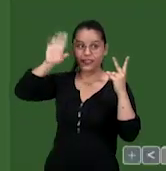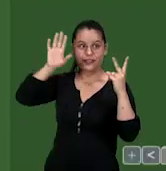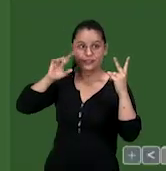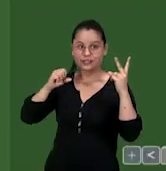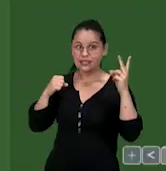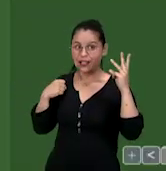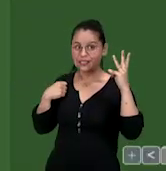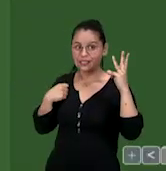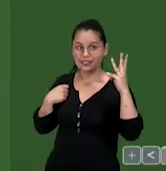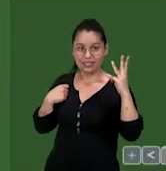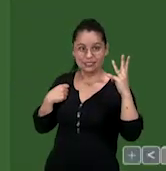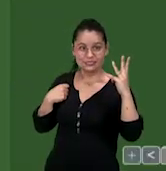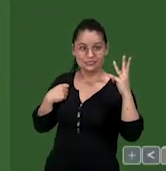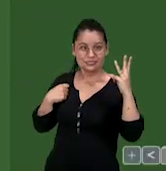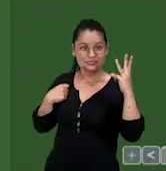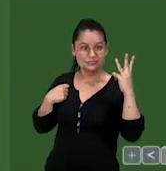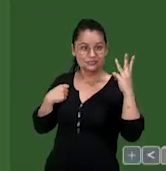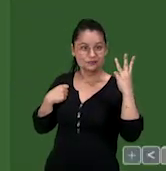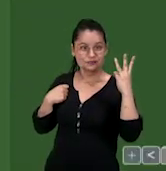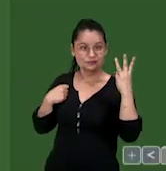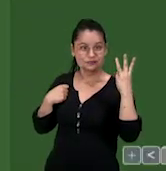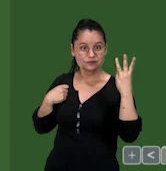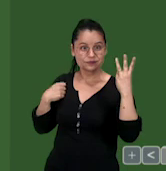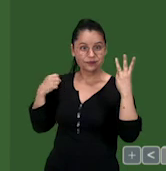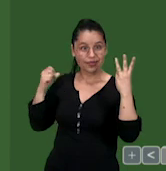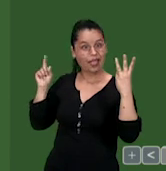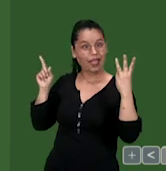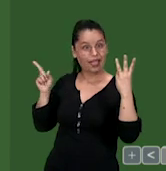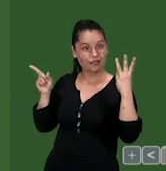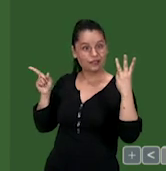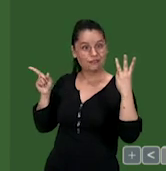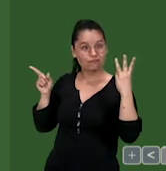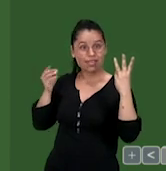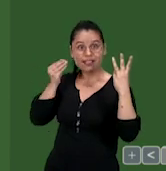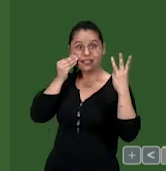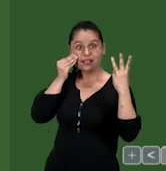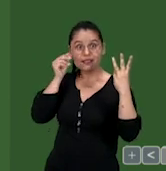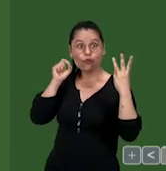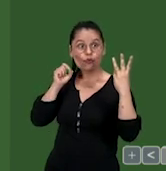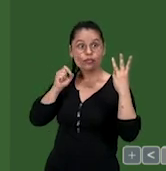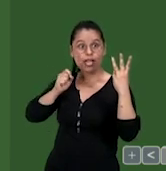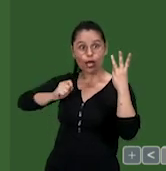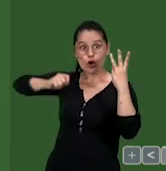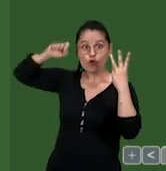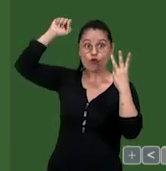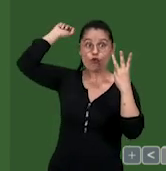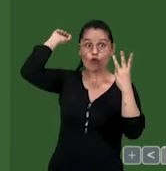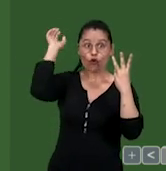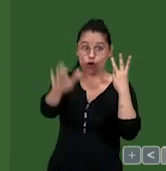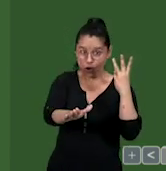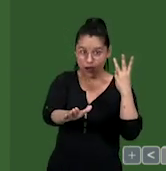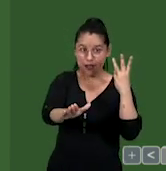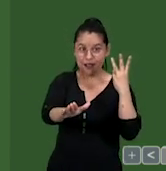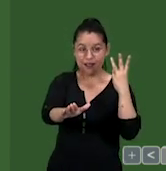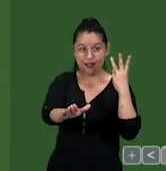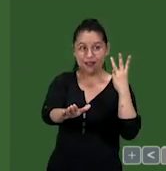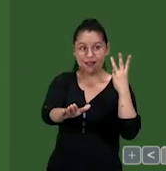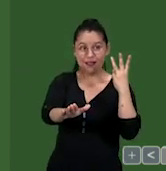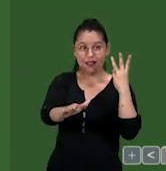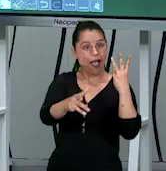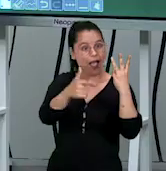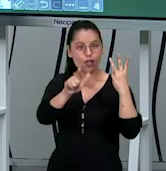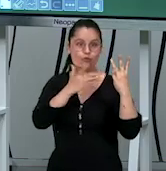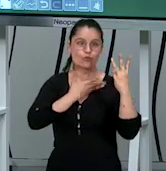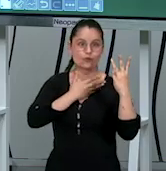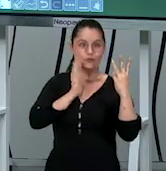uma terceira pessoa olha só lembra que o vôlei são três toques pra essa pessoa tentar cortar a bola ó nenhum dos